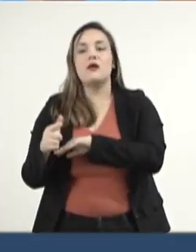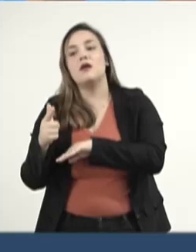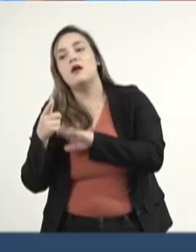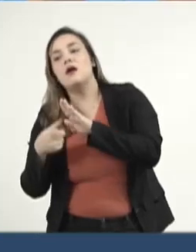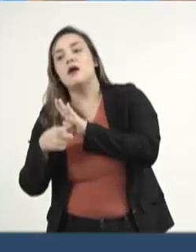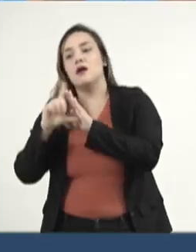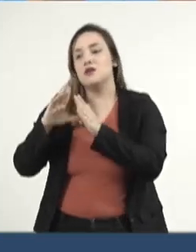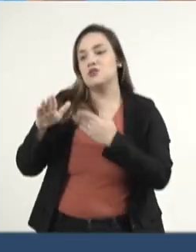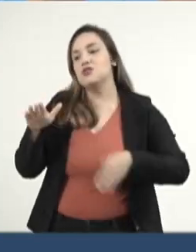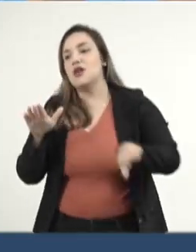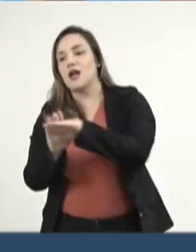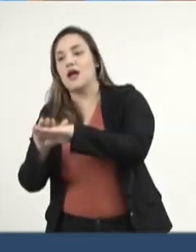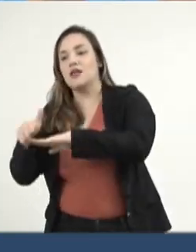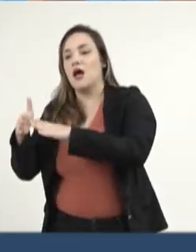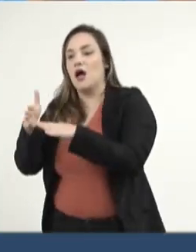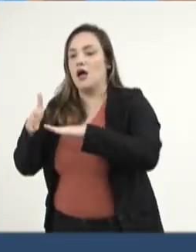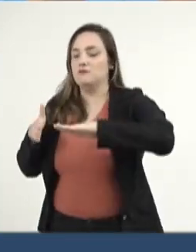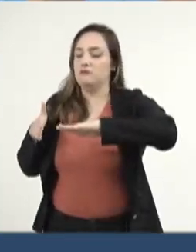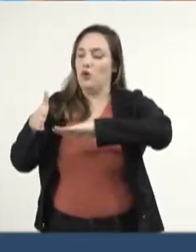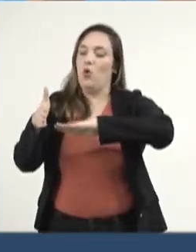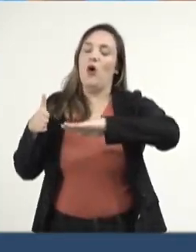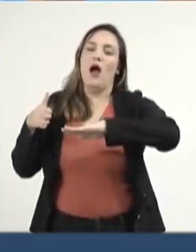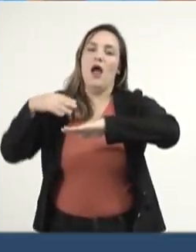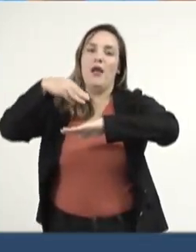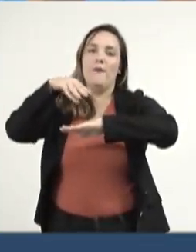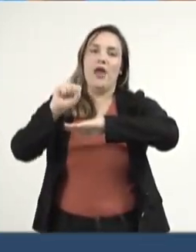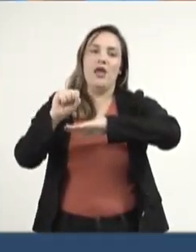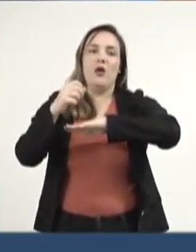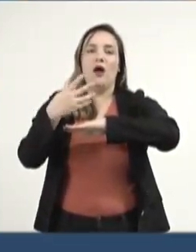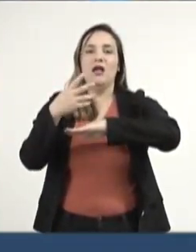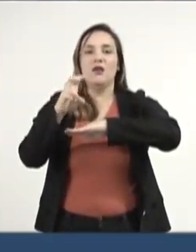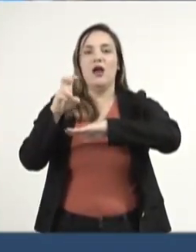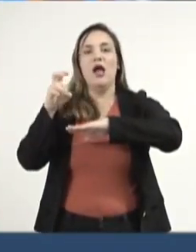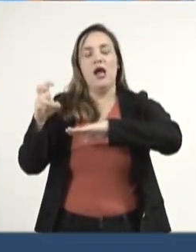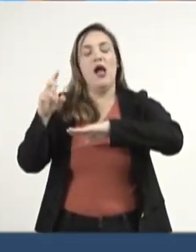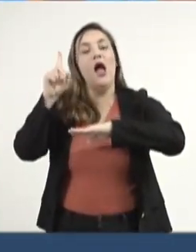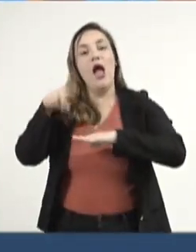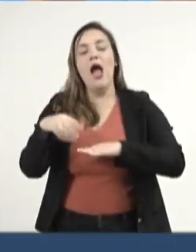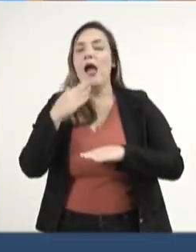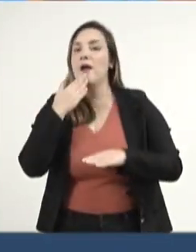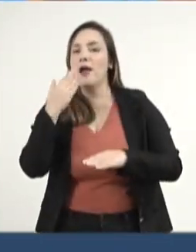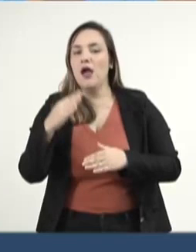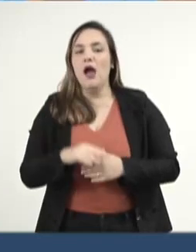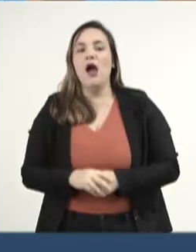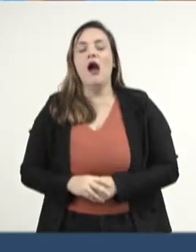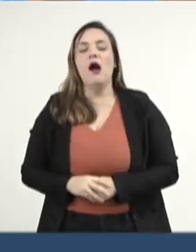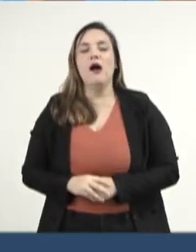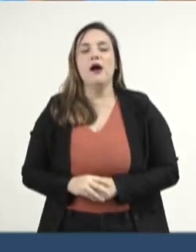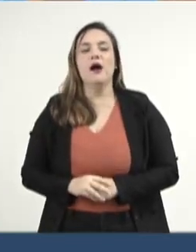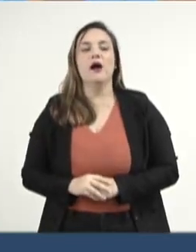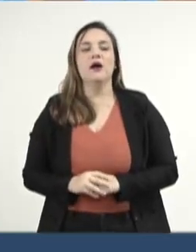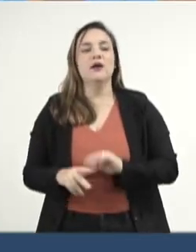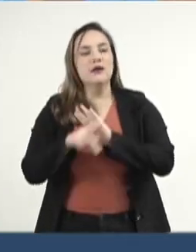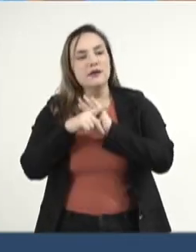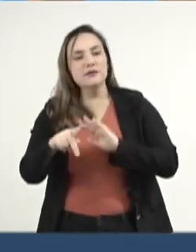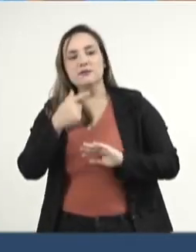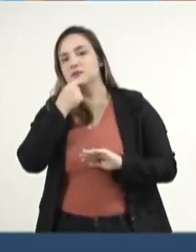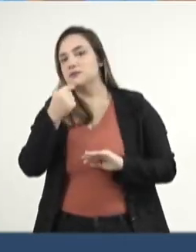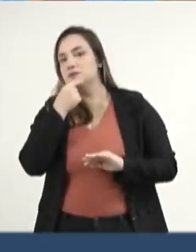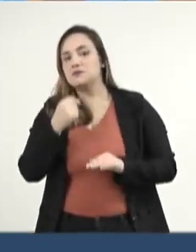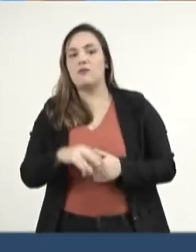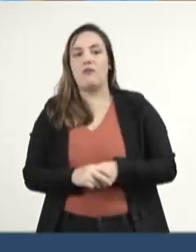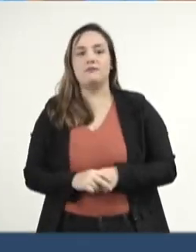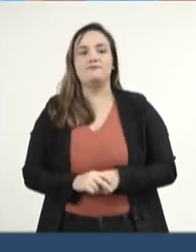-455. Essa proposta visa atender a solicitação encaminhada ao nosso gabinete, através do senhor